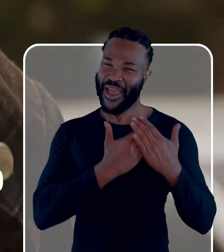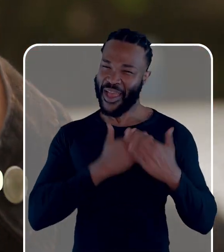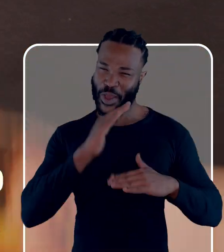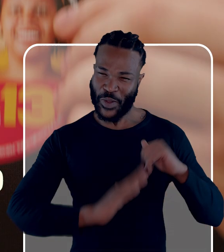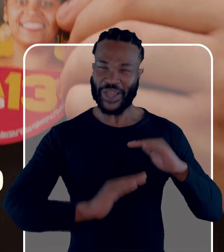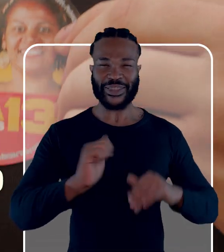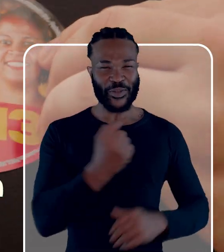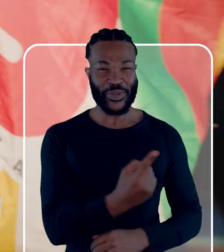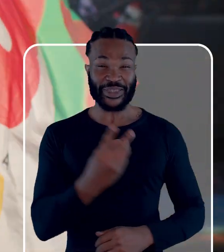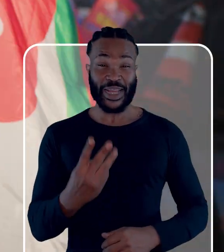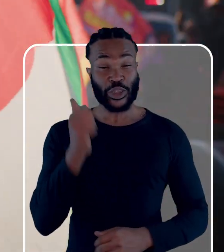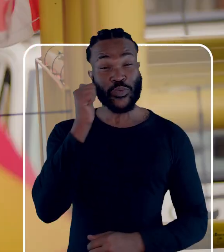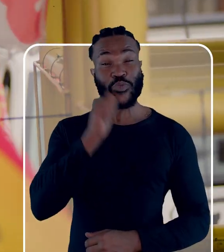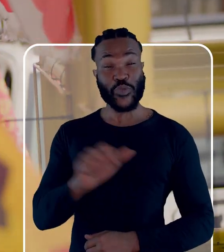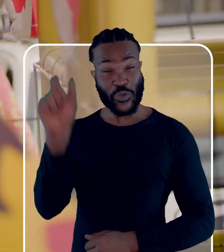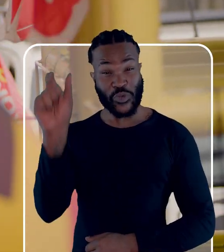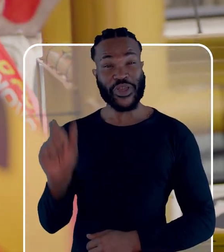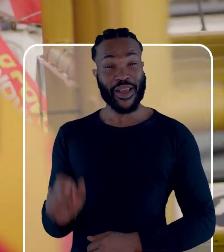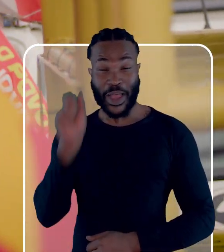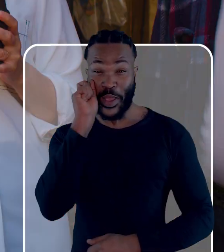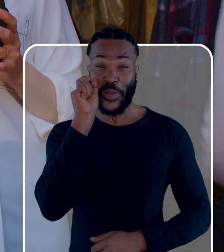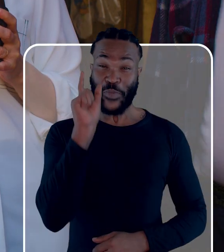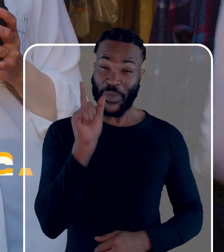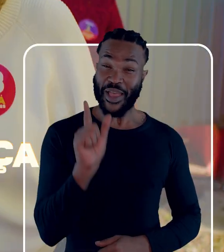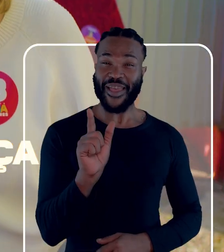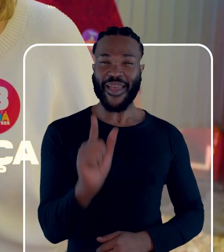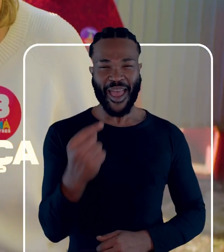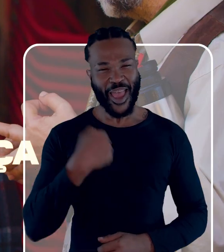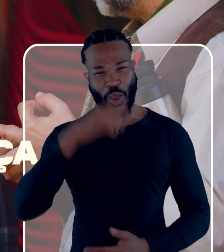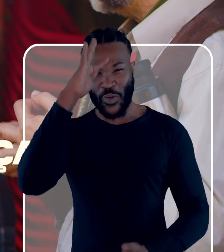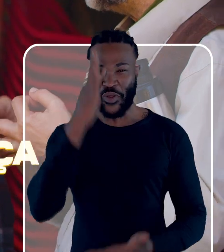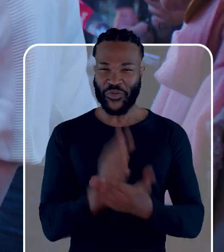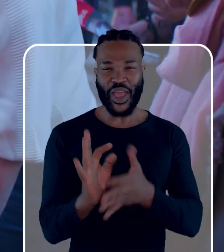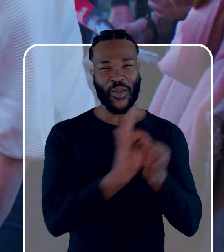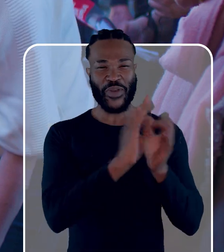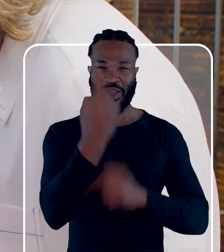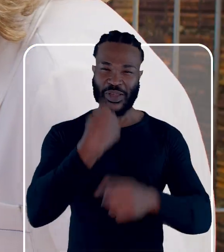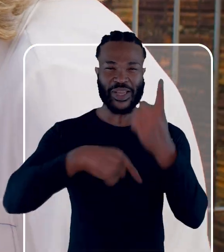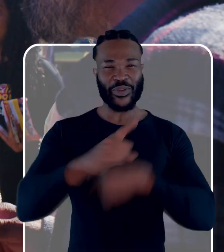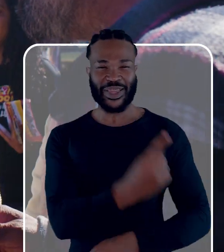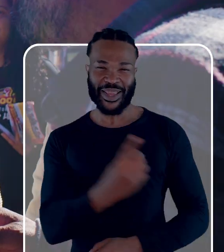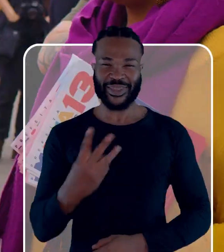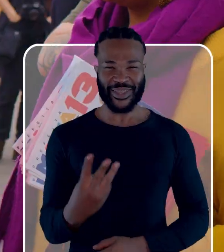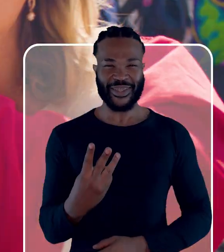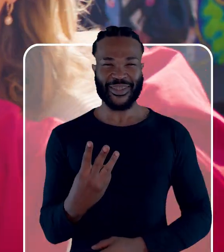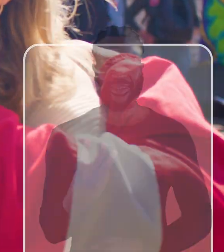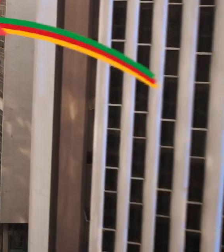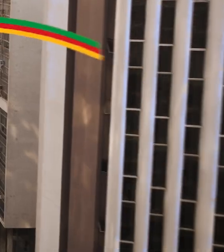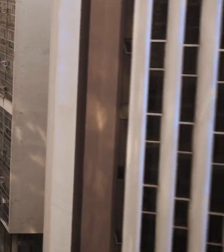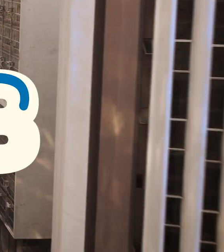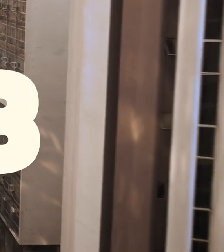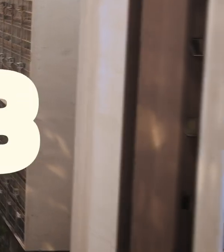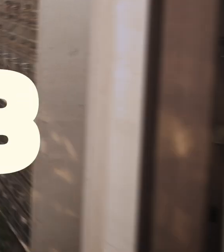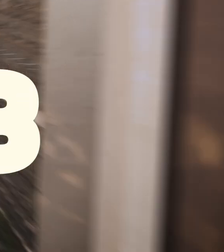ação e coração. Preze! A Maria, eu vou com fé, união e reconstrução. Preze!